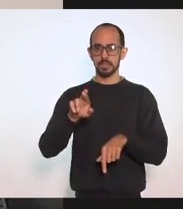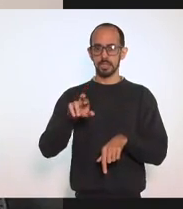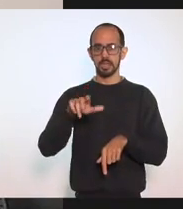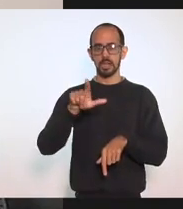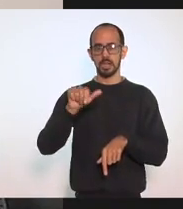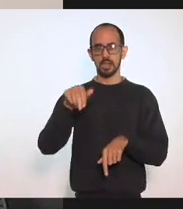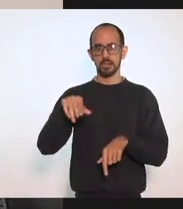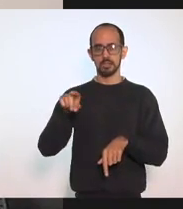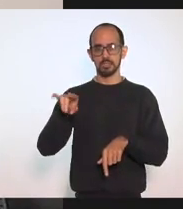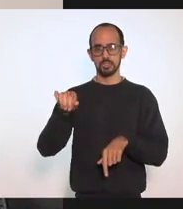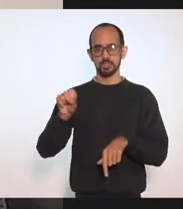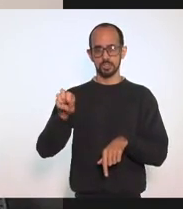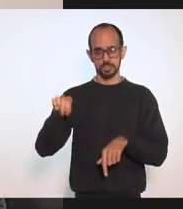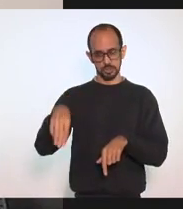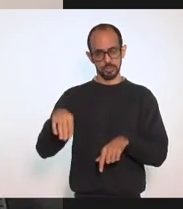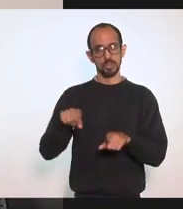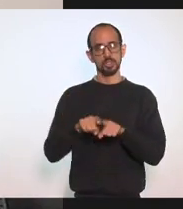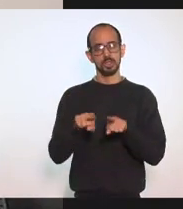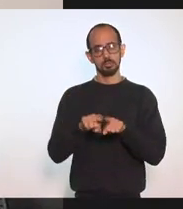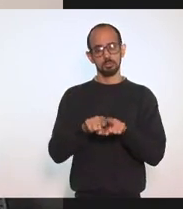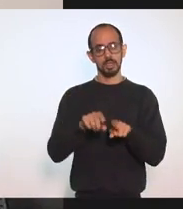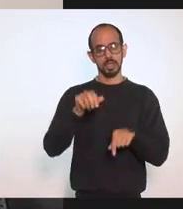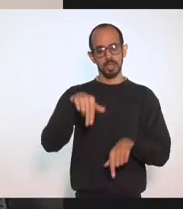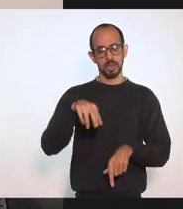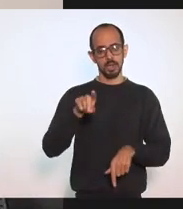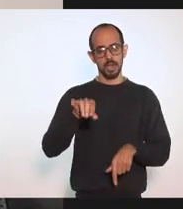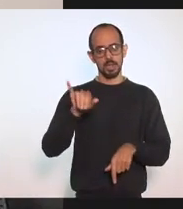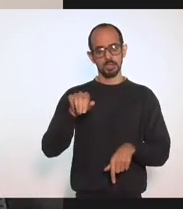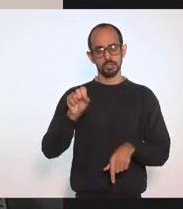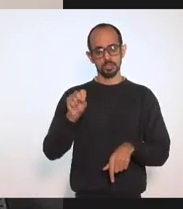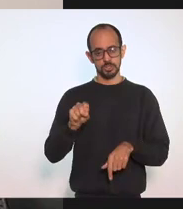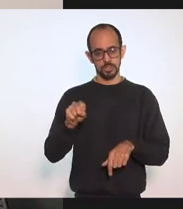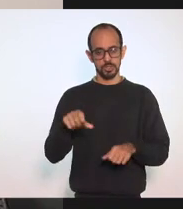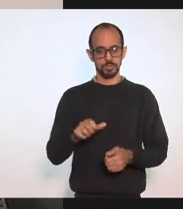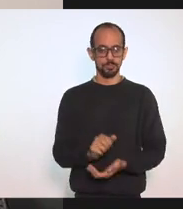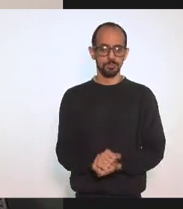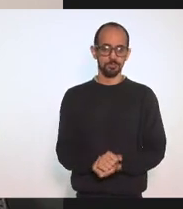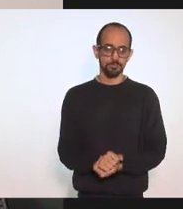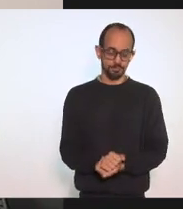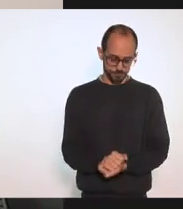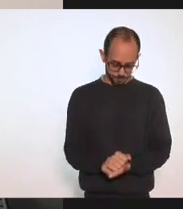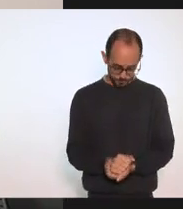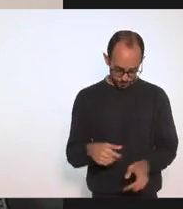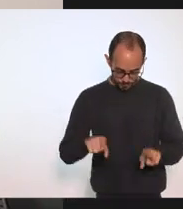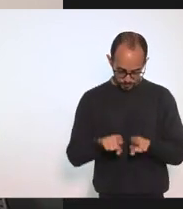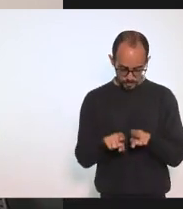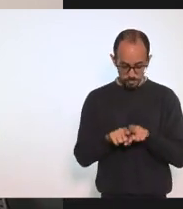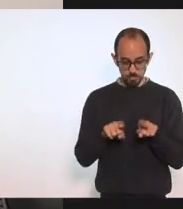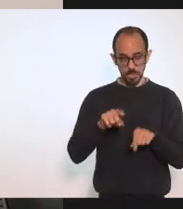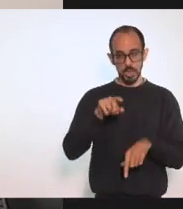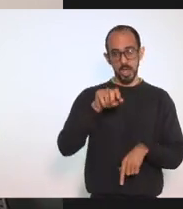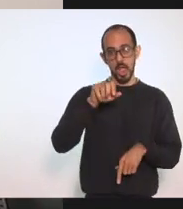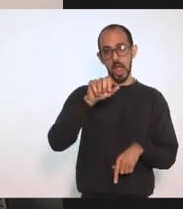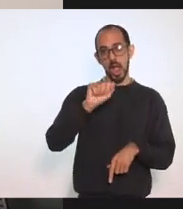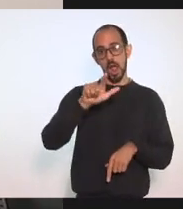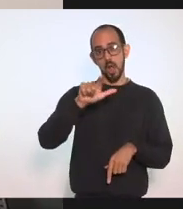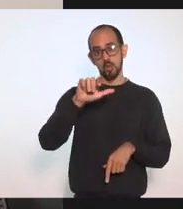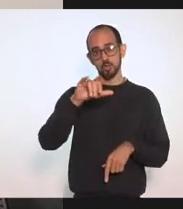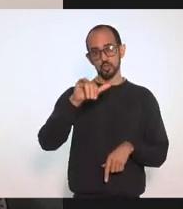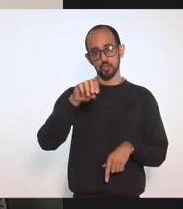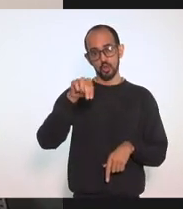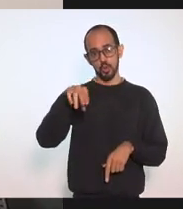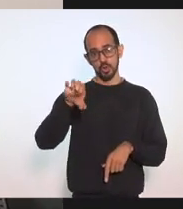da Silva Da escola Municipal Brigadeiro Nóbrega Da Vila do Abraão Ia Grande Alcione Oginho Da Sete